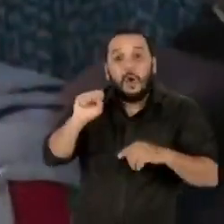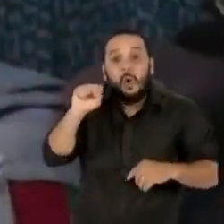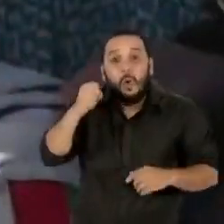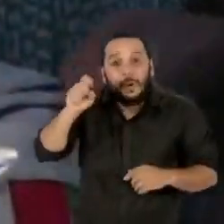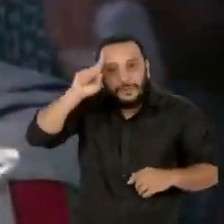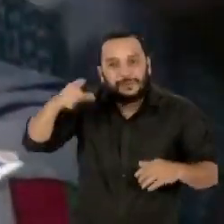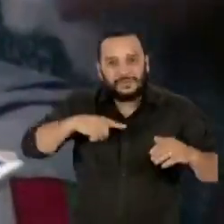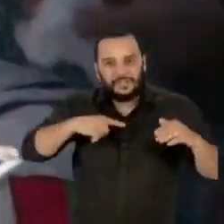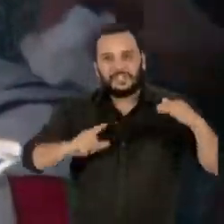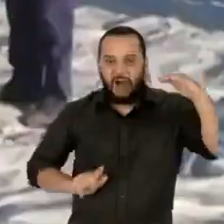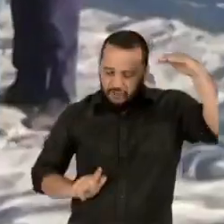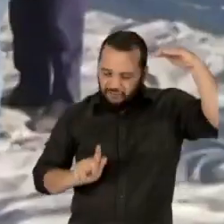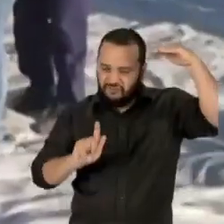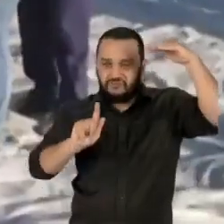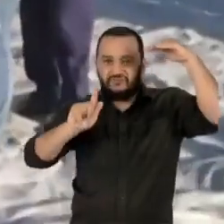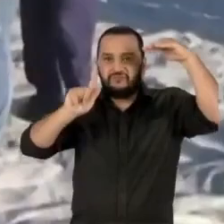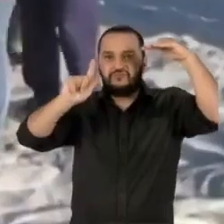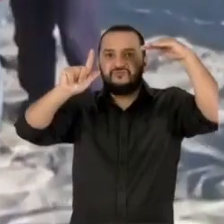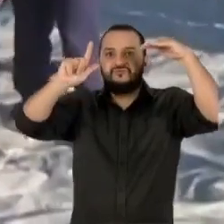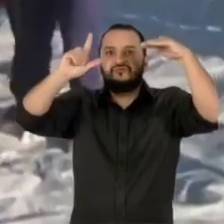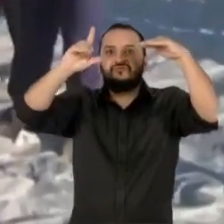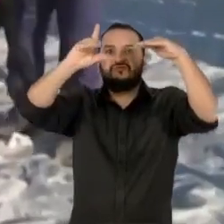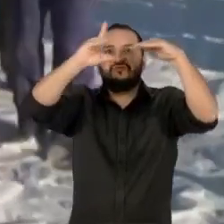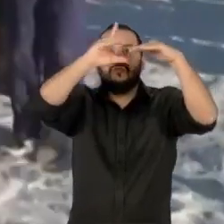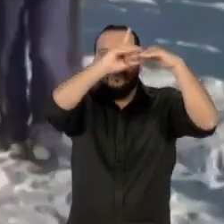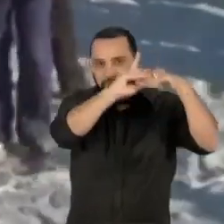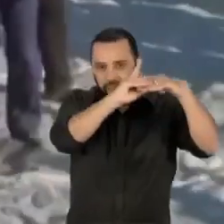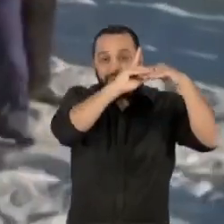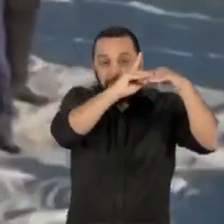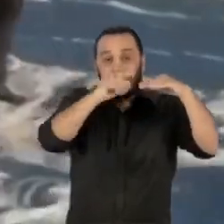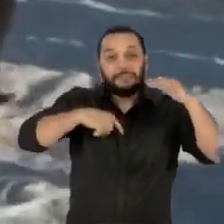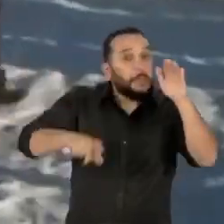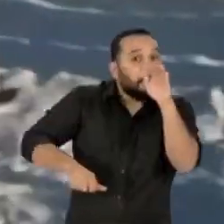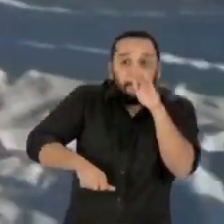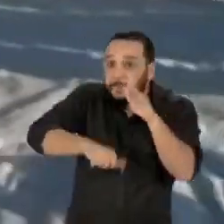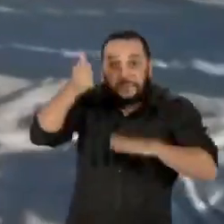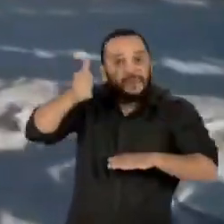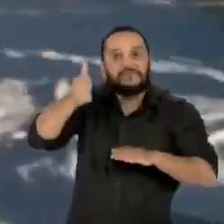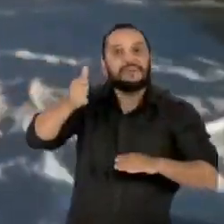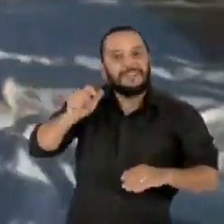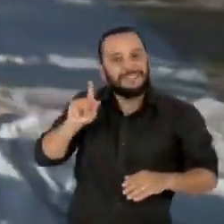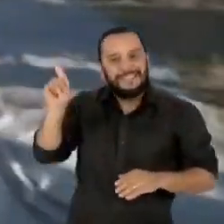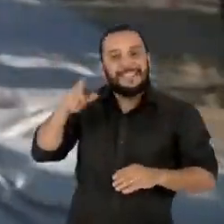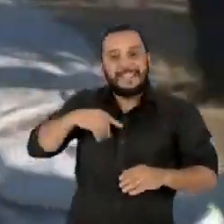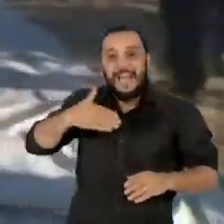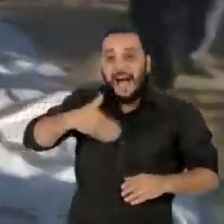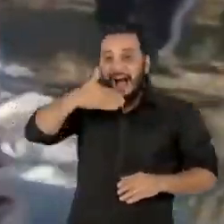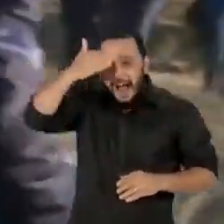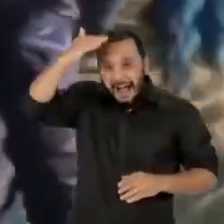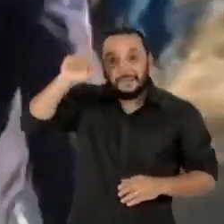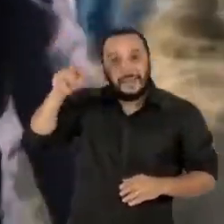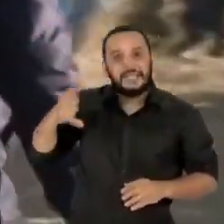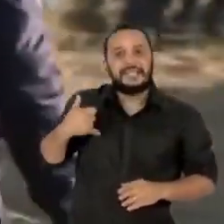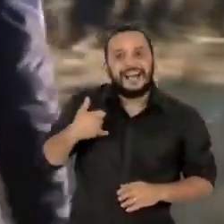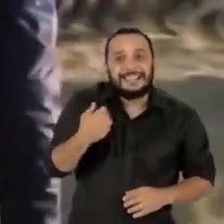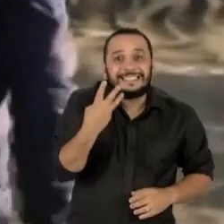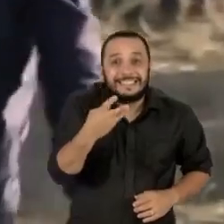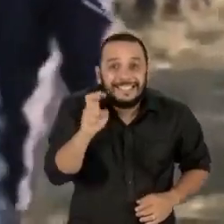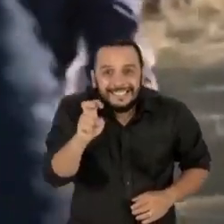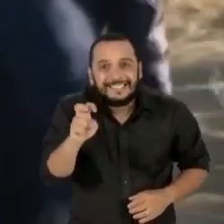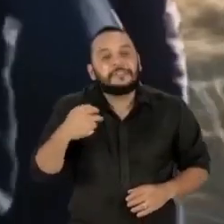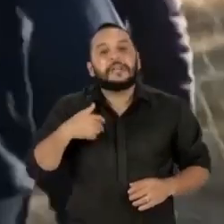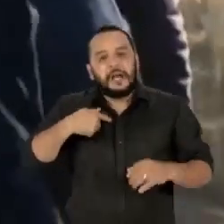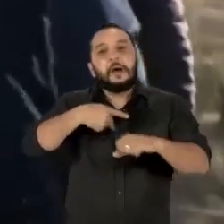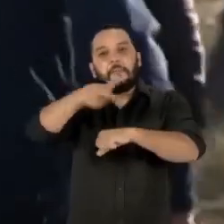bordo da Estação Espacial Internacional. Primeiro cidadão de um país árabe a ir ao espaço Raza tem 35 anos de idade e fez seu país